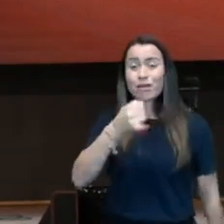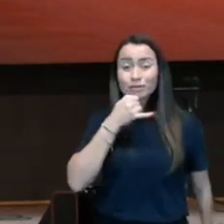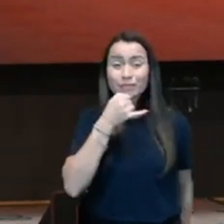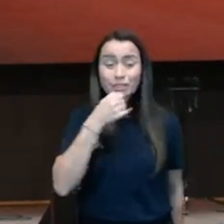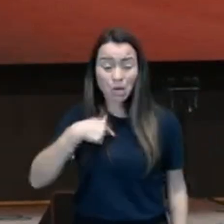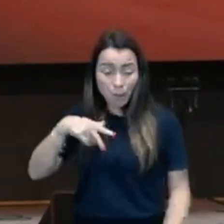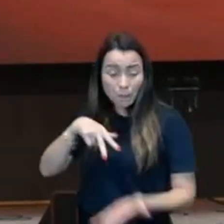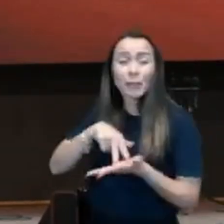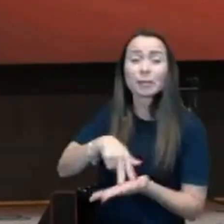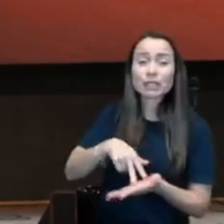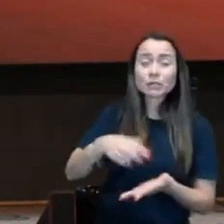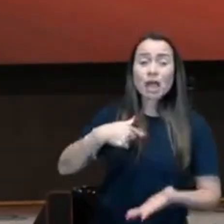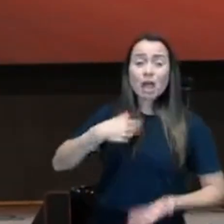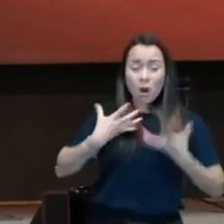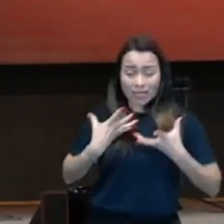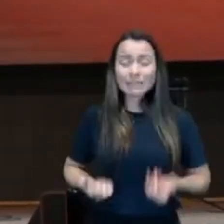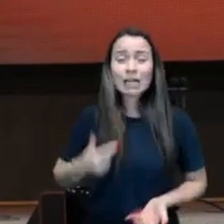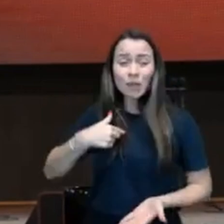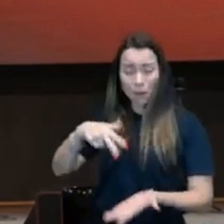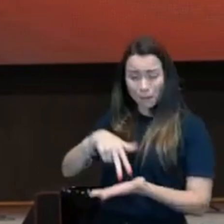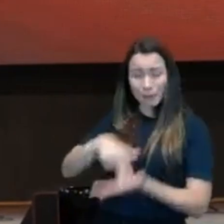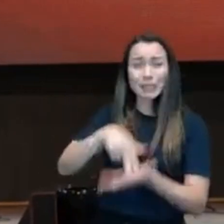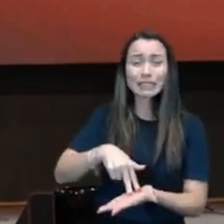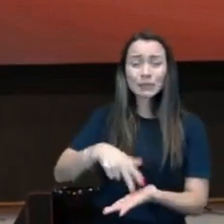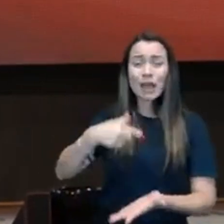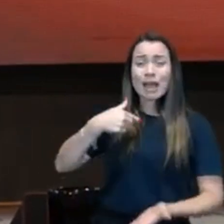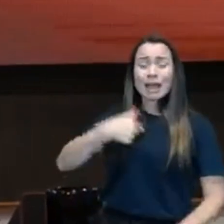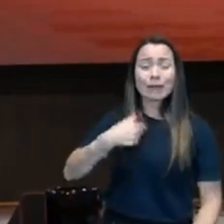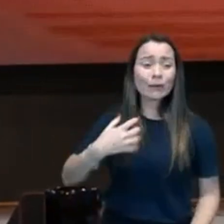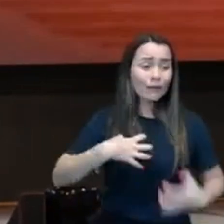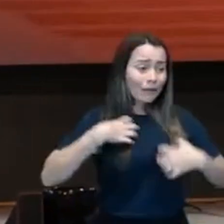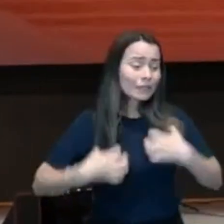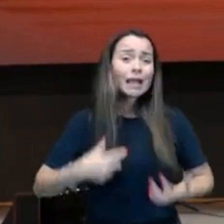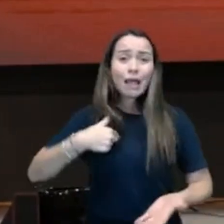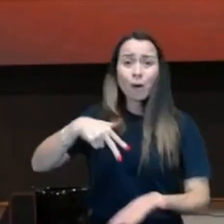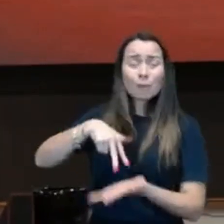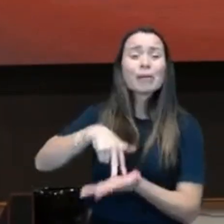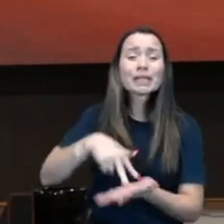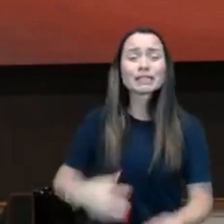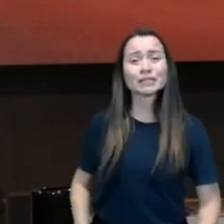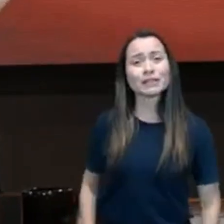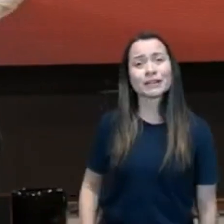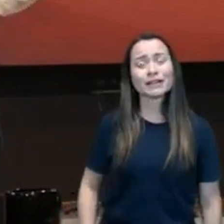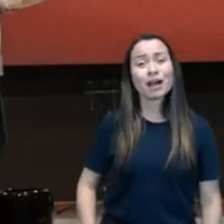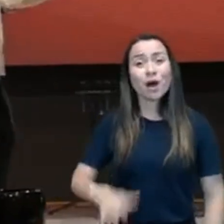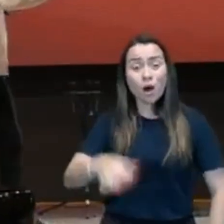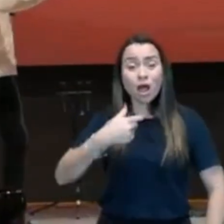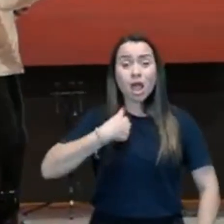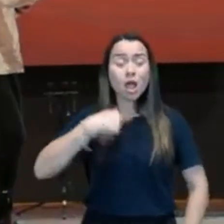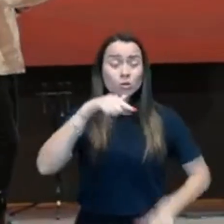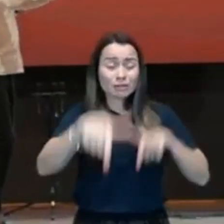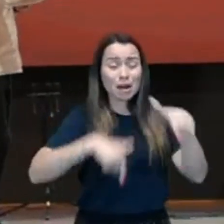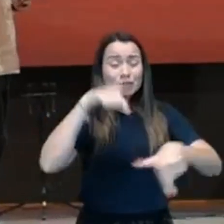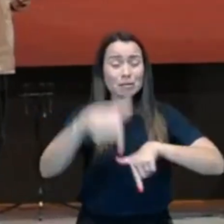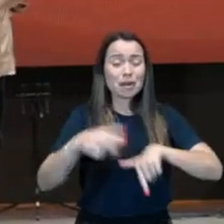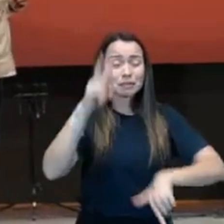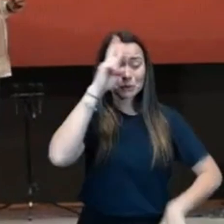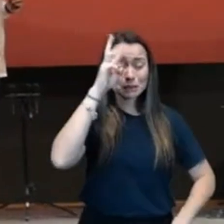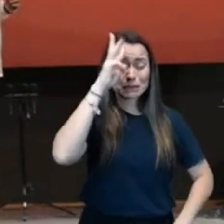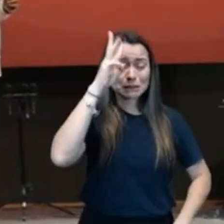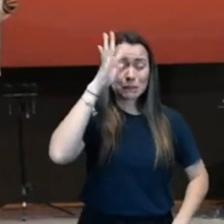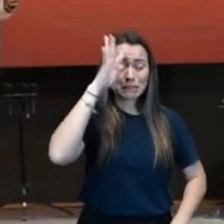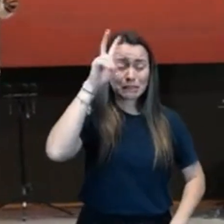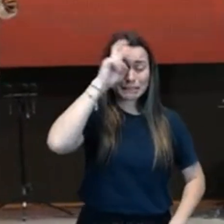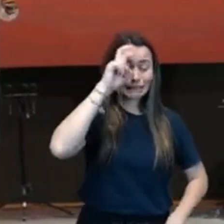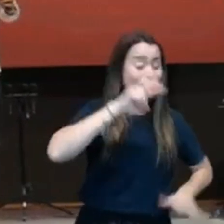várias vezes, eu trabalhava a semana toda, e sexta-feira, a tarde era livre. Sexta-feira, a tarde, é o dia que eu tinha para fazer pagamento, para descansar, para fazer